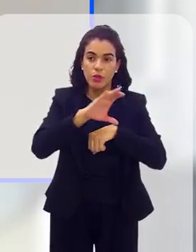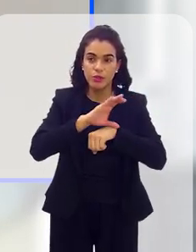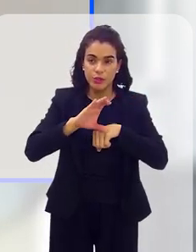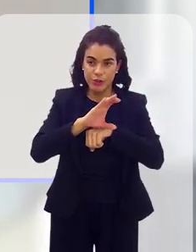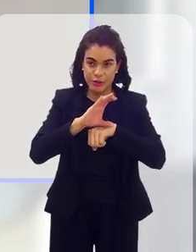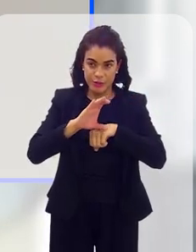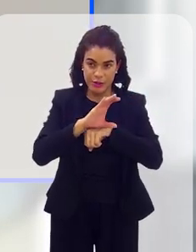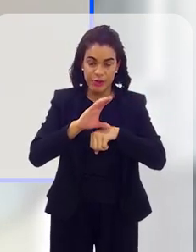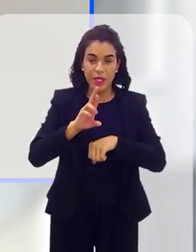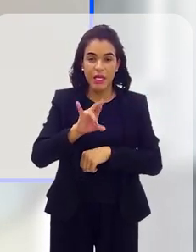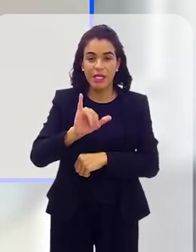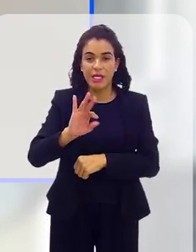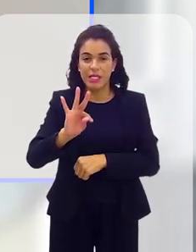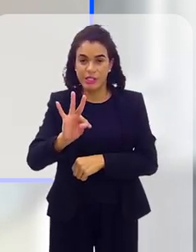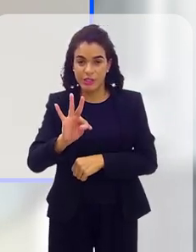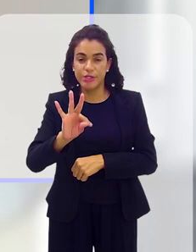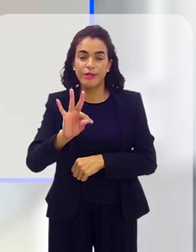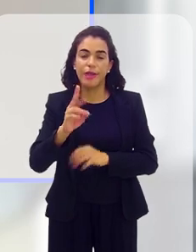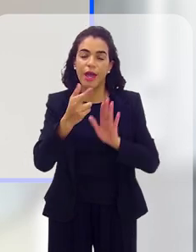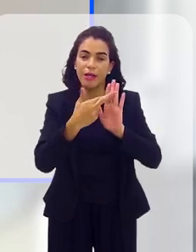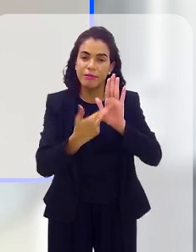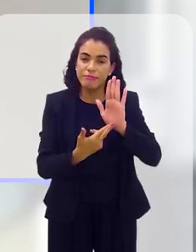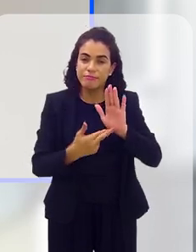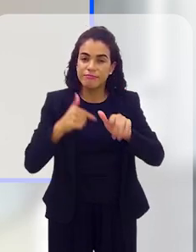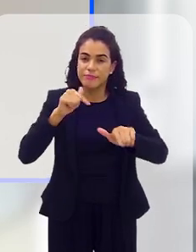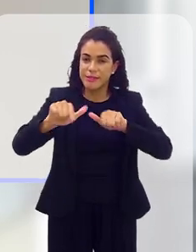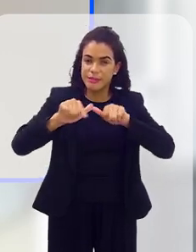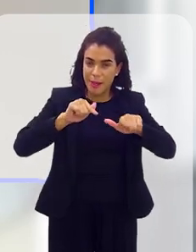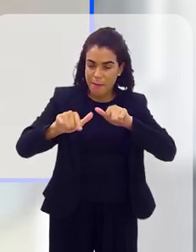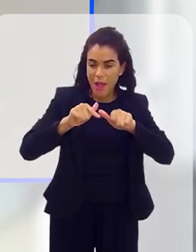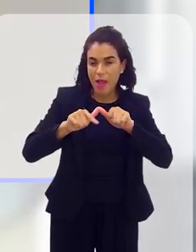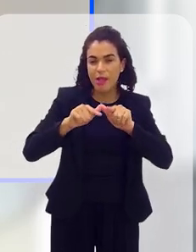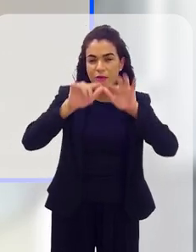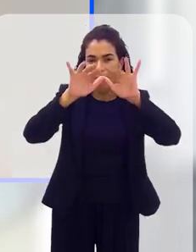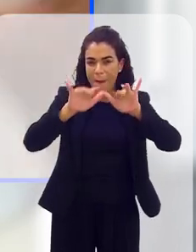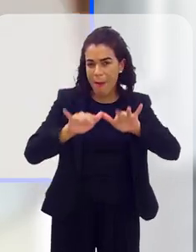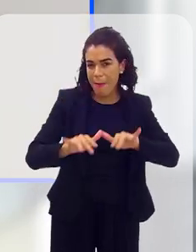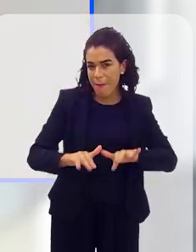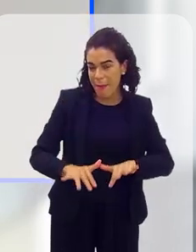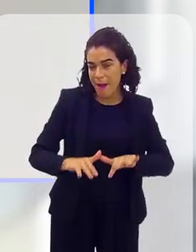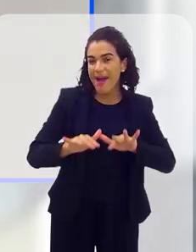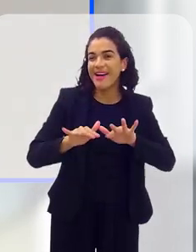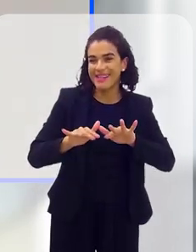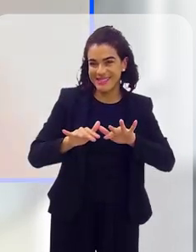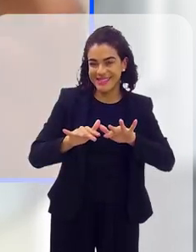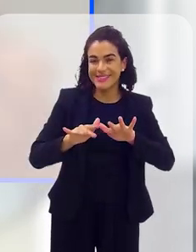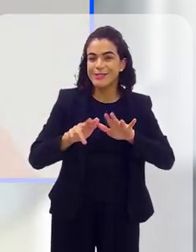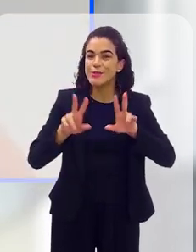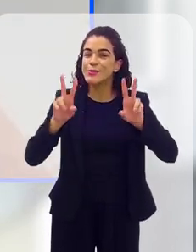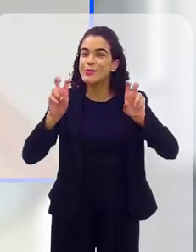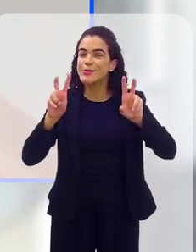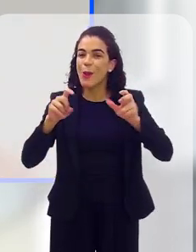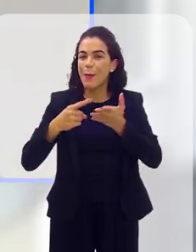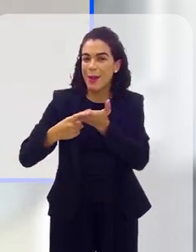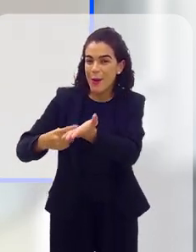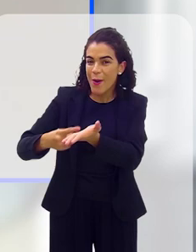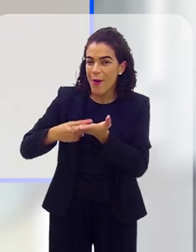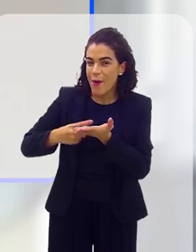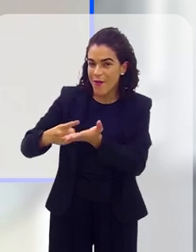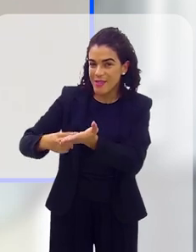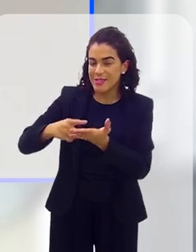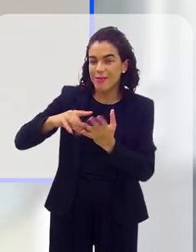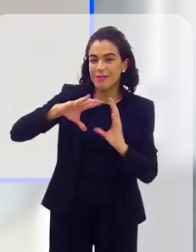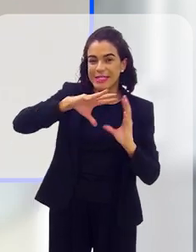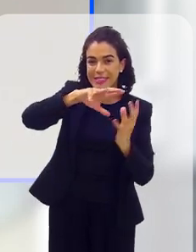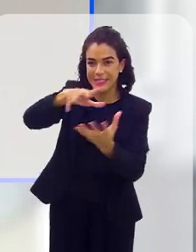nada impede, veja bem, existe até o RIT, que é o Regulamento da Inspeção do Trabalho, que foi formulado, concebido em cima